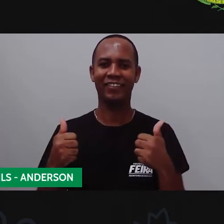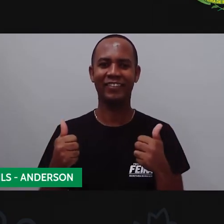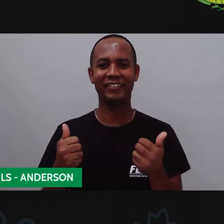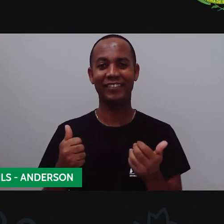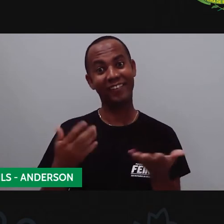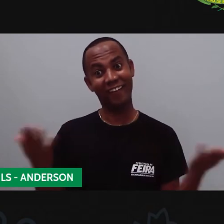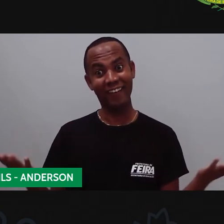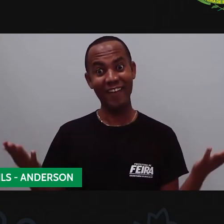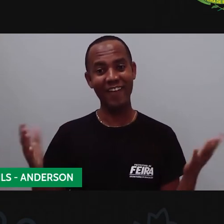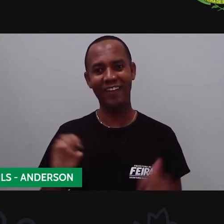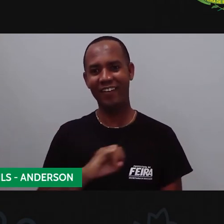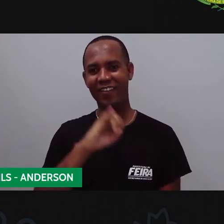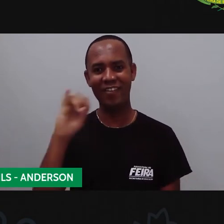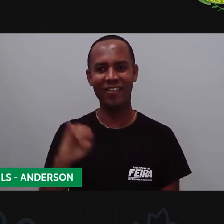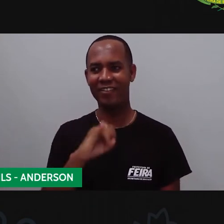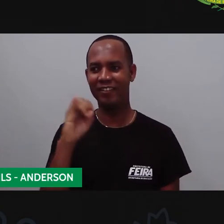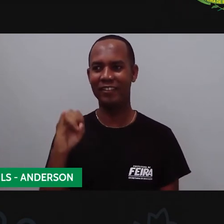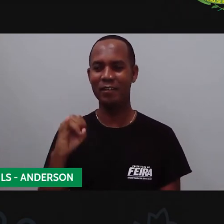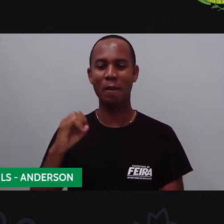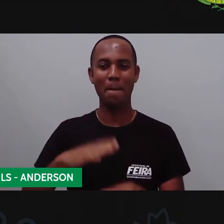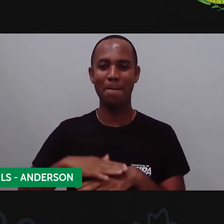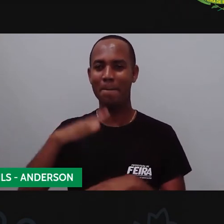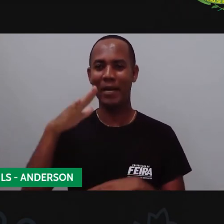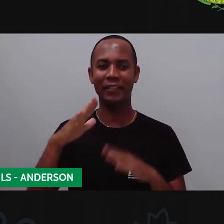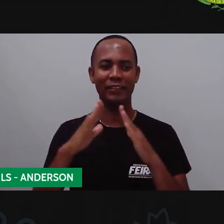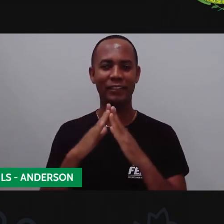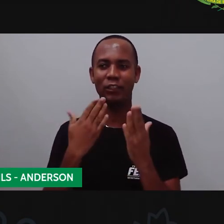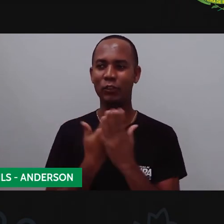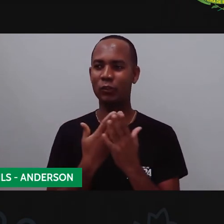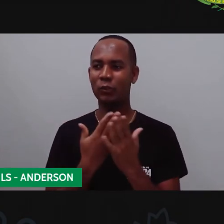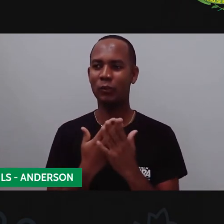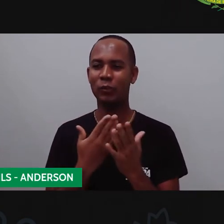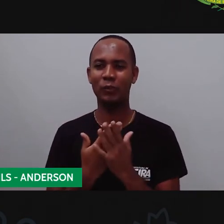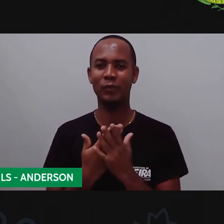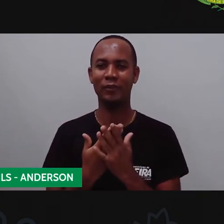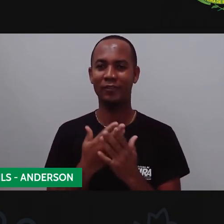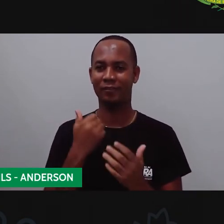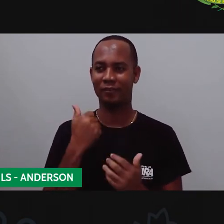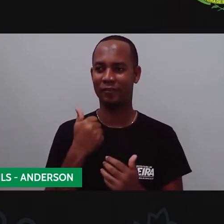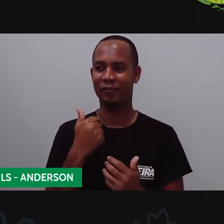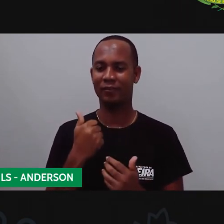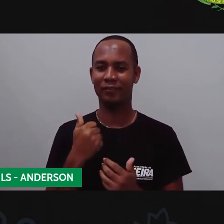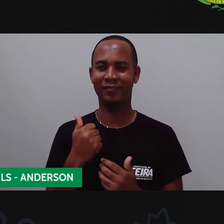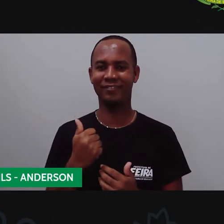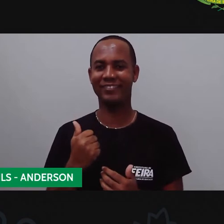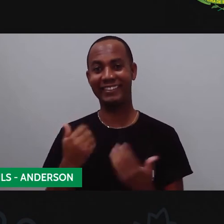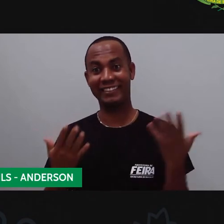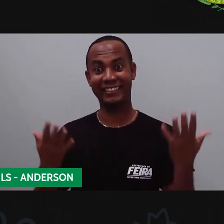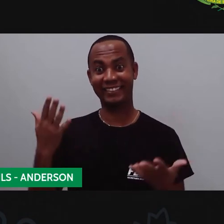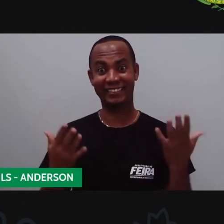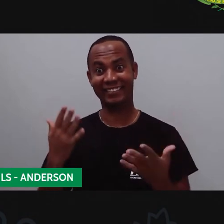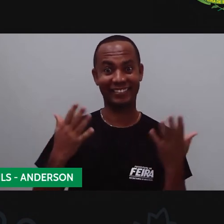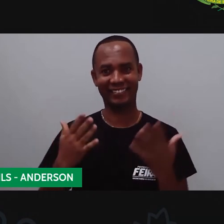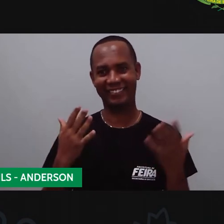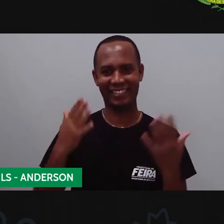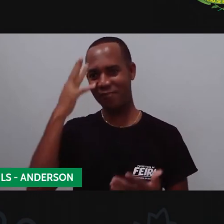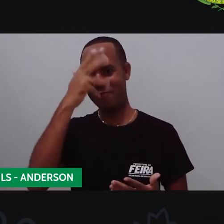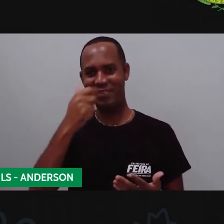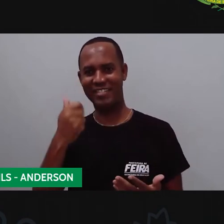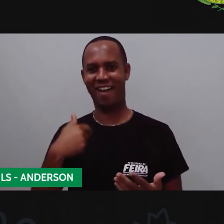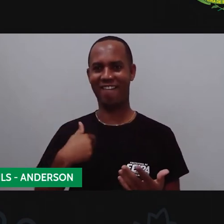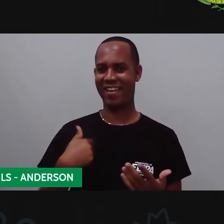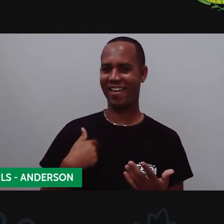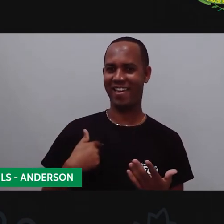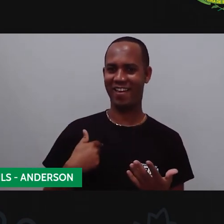Chegamos! Mais uma aula, olha só! O bonitão, ciumento!